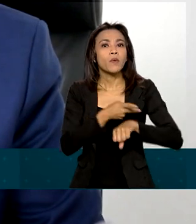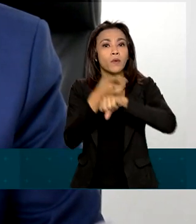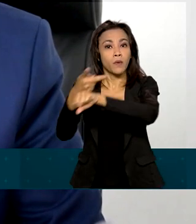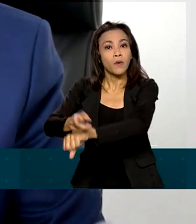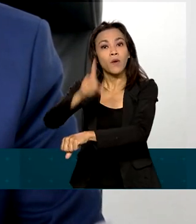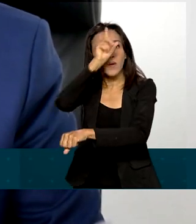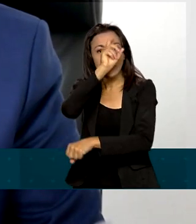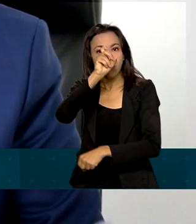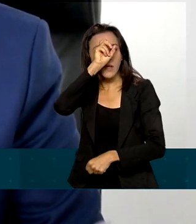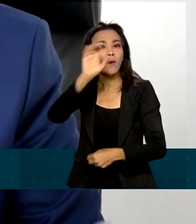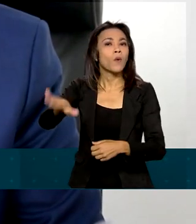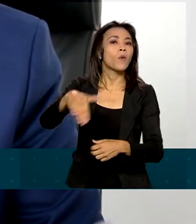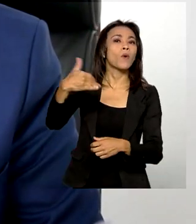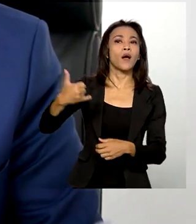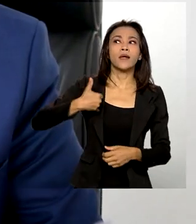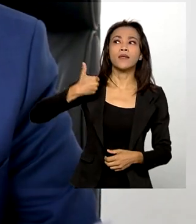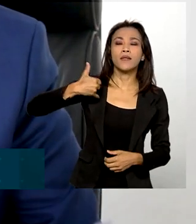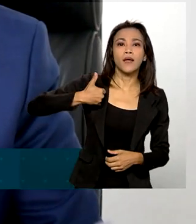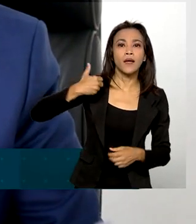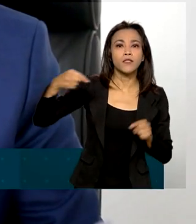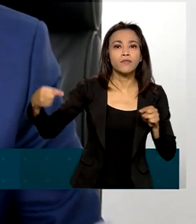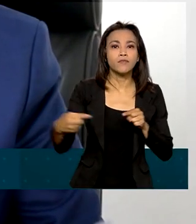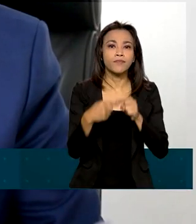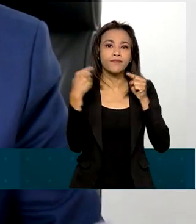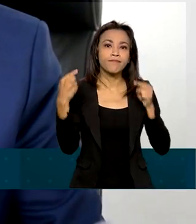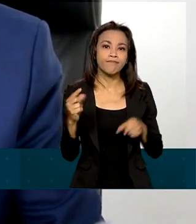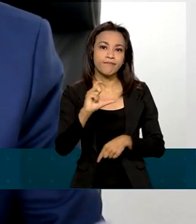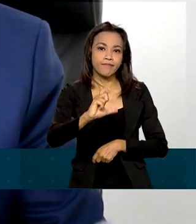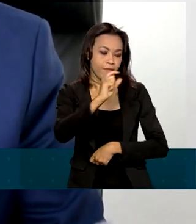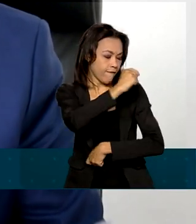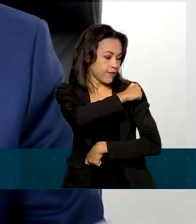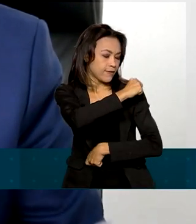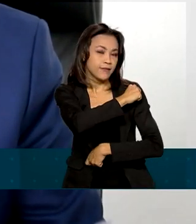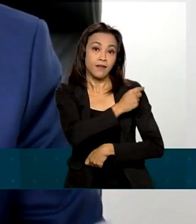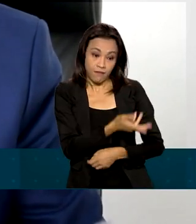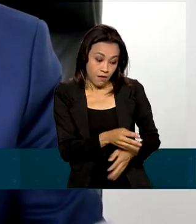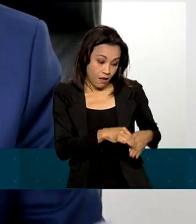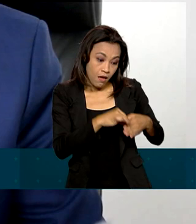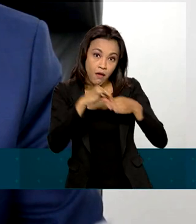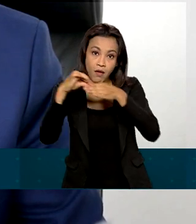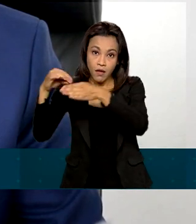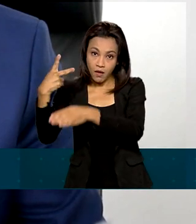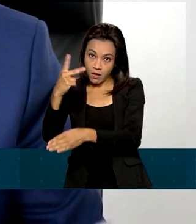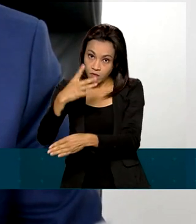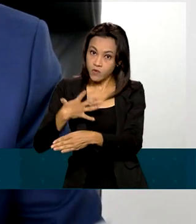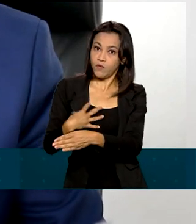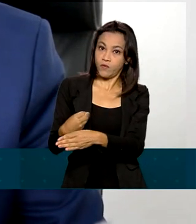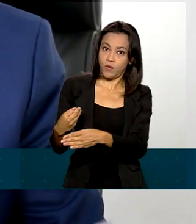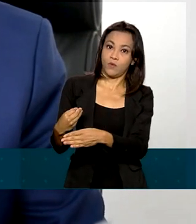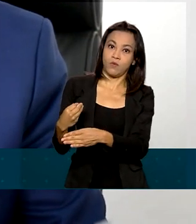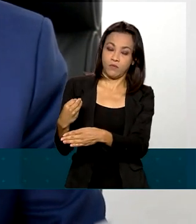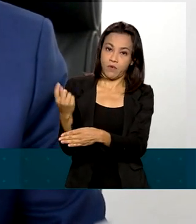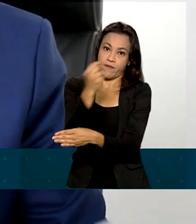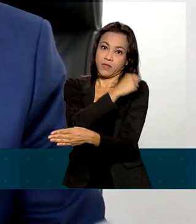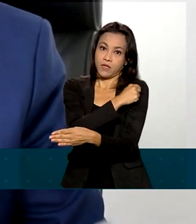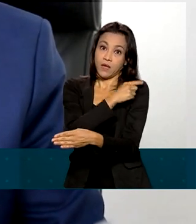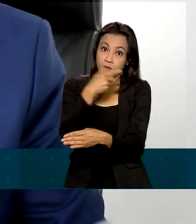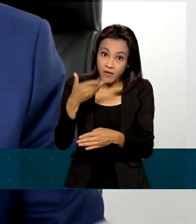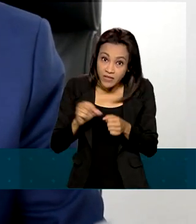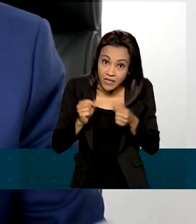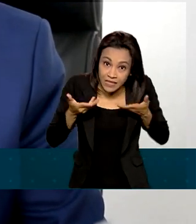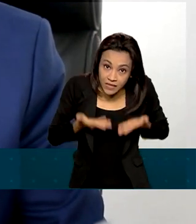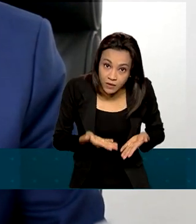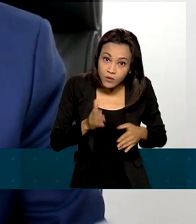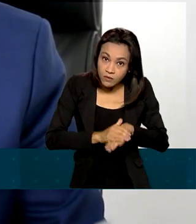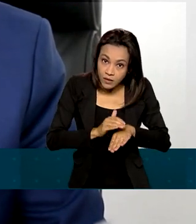saúde qual é a faixa etária para essas vacinas e leve seu filho para vacinar. Porque você, ao fazer isso,